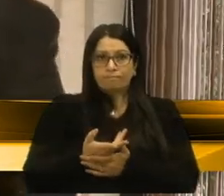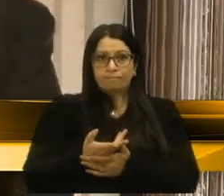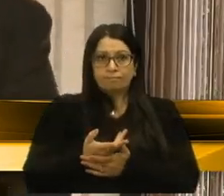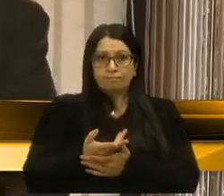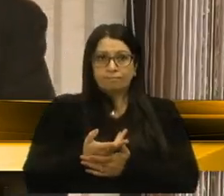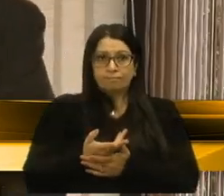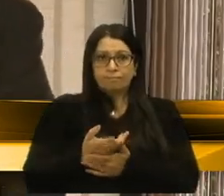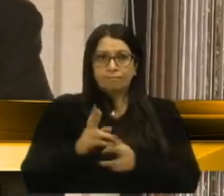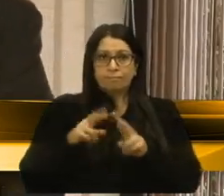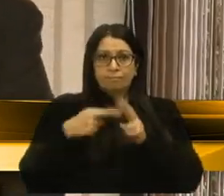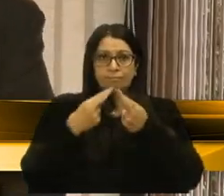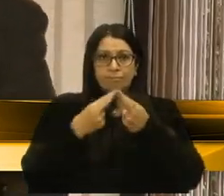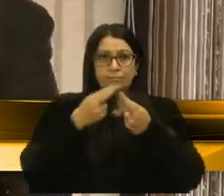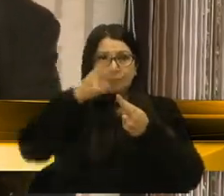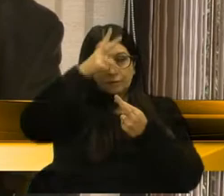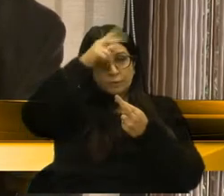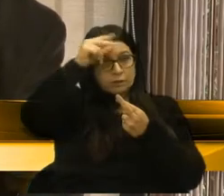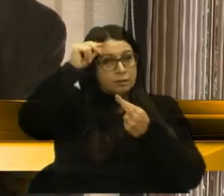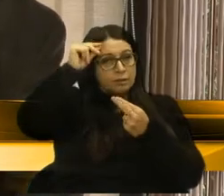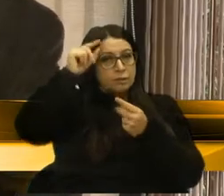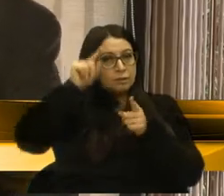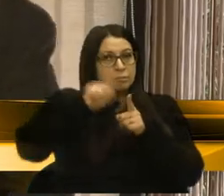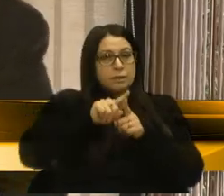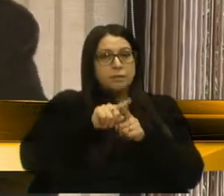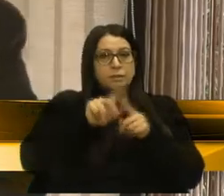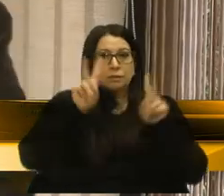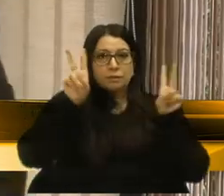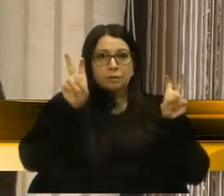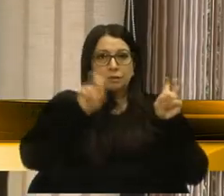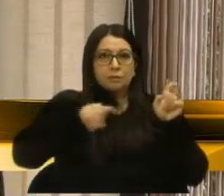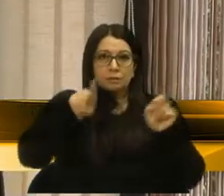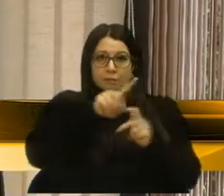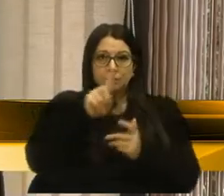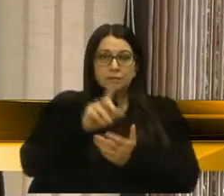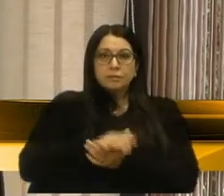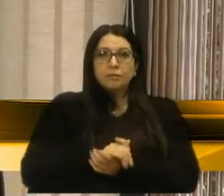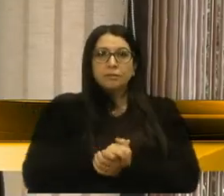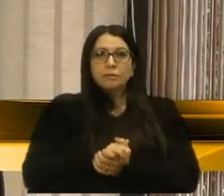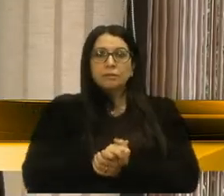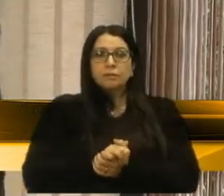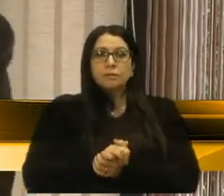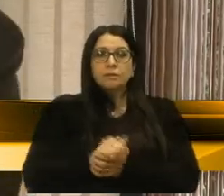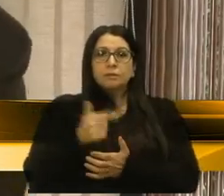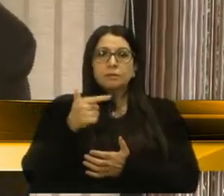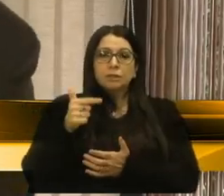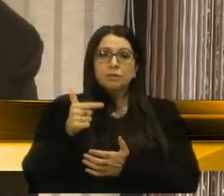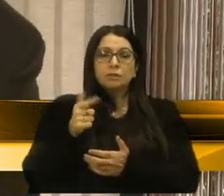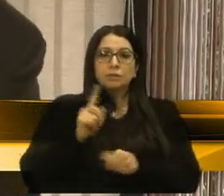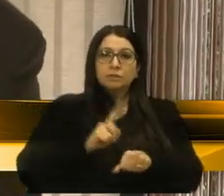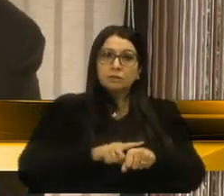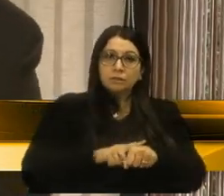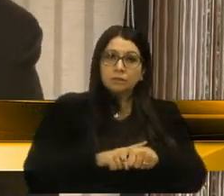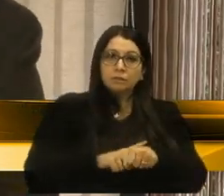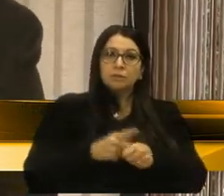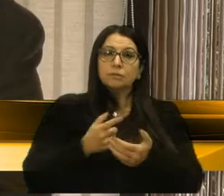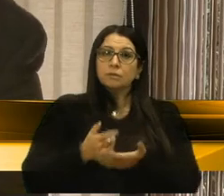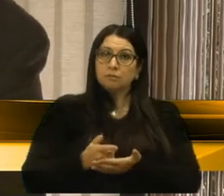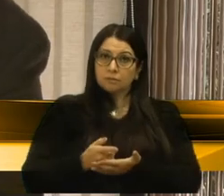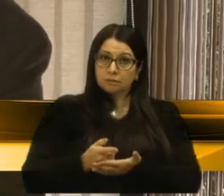essa reunião pública, essa reunião pública, entre aspas, como a gente diz, se não tivesse esse momento. Então,